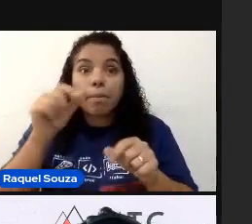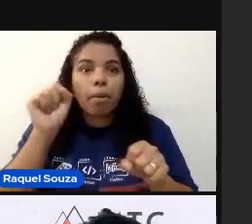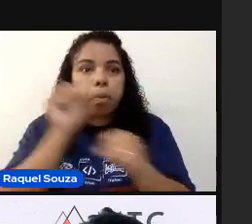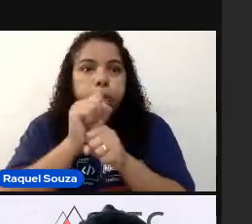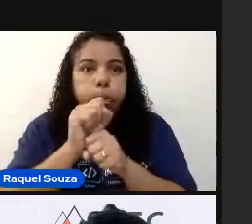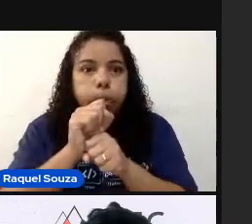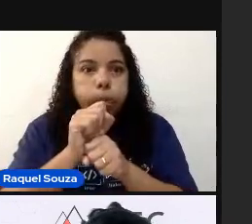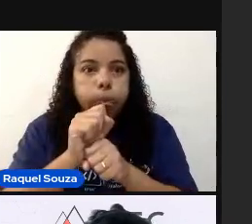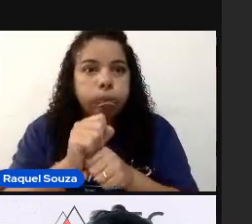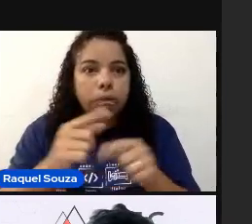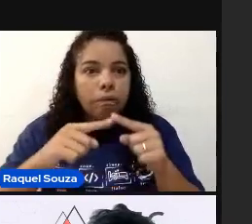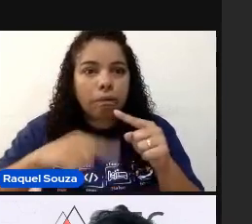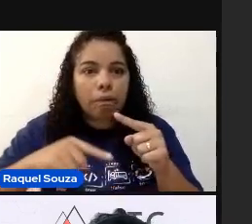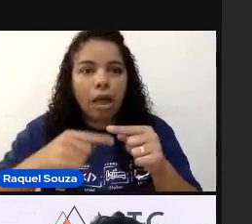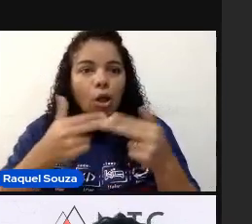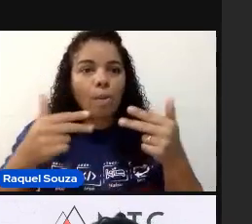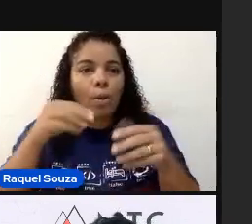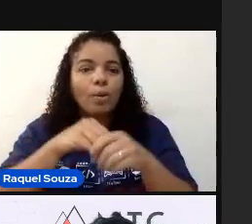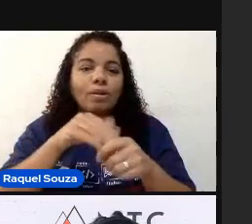alguma coisa quebrou na ferramenta.